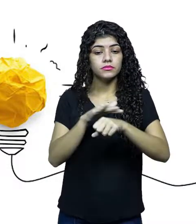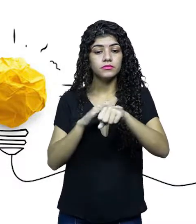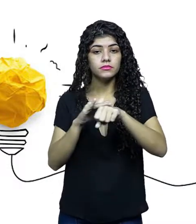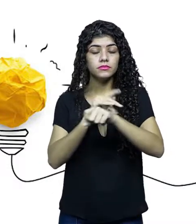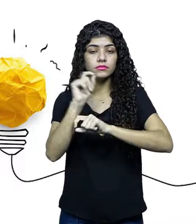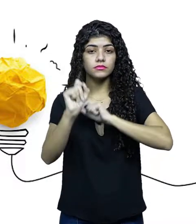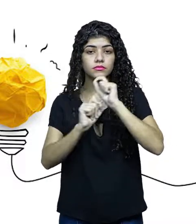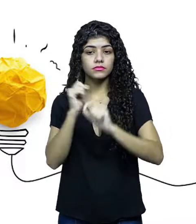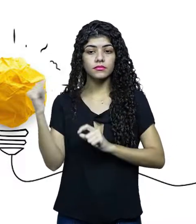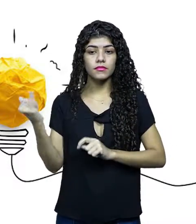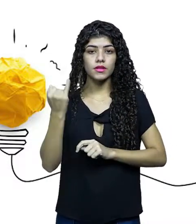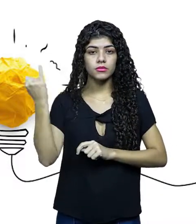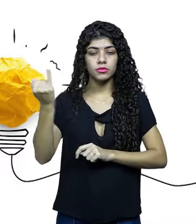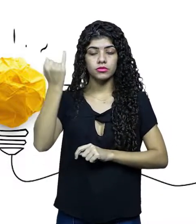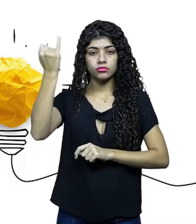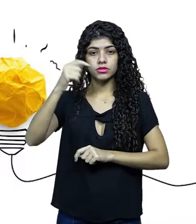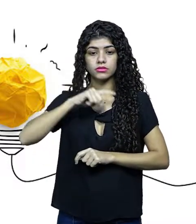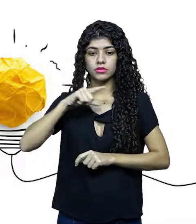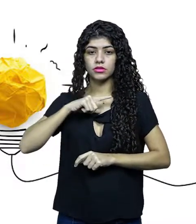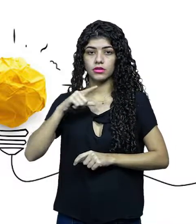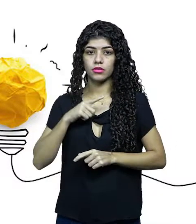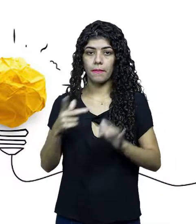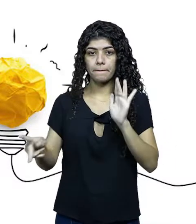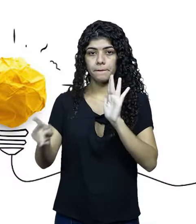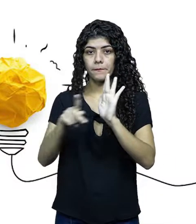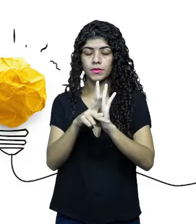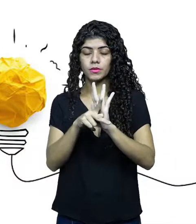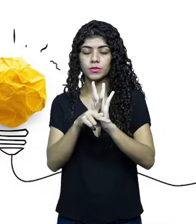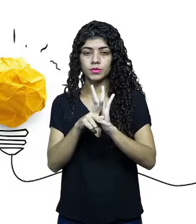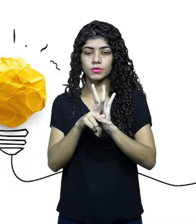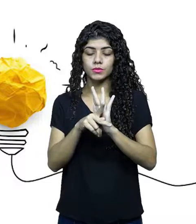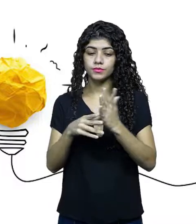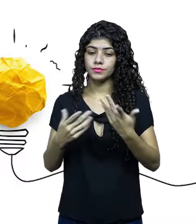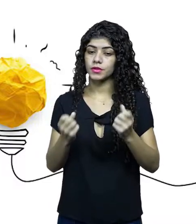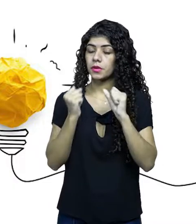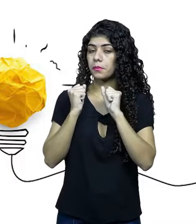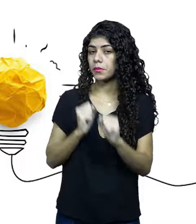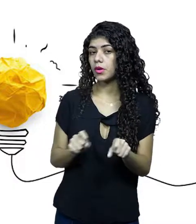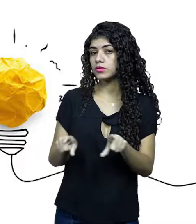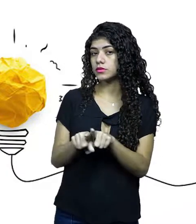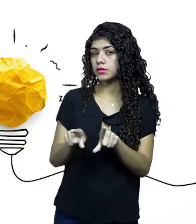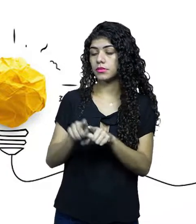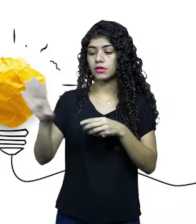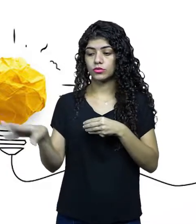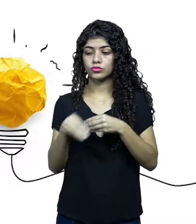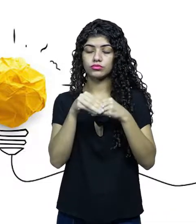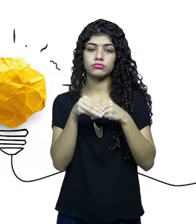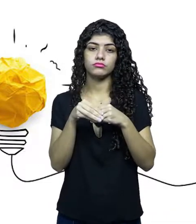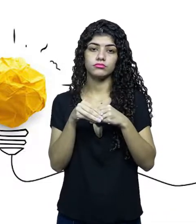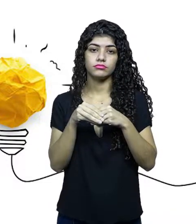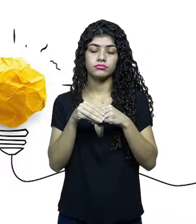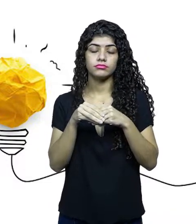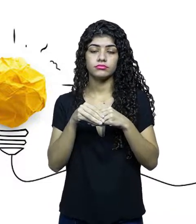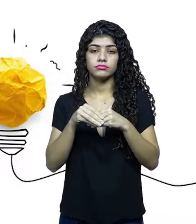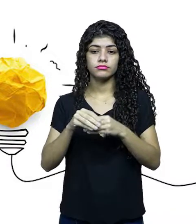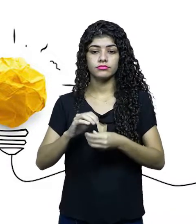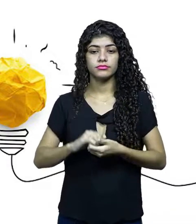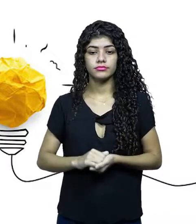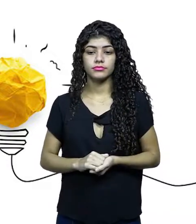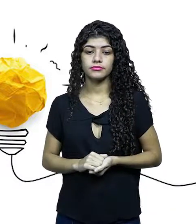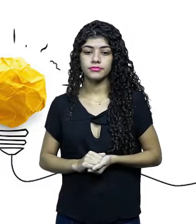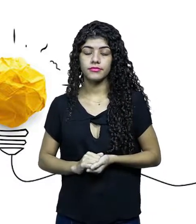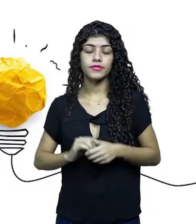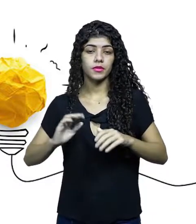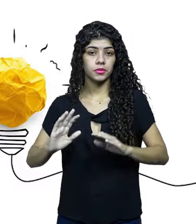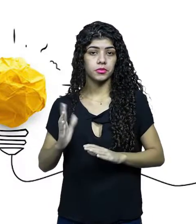importantes para esclarecer os traços típicos do gênero da obra, podem também ser incluídos. Essa é uma